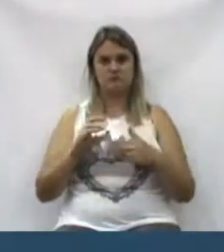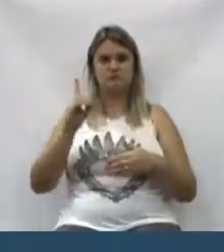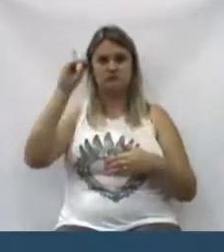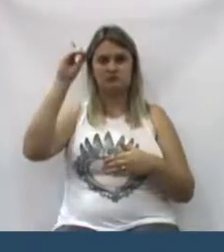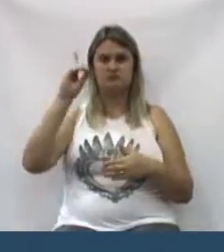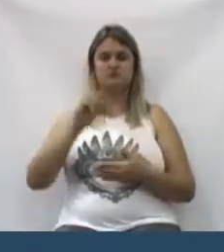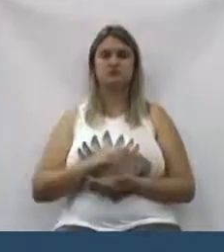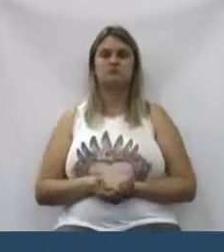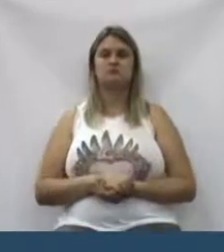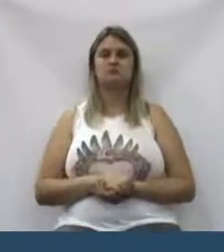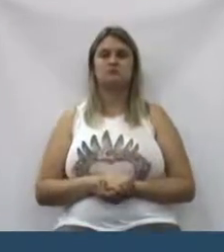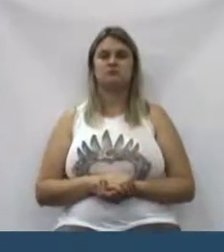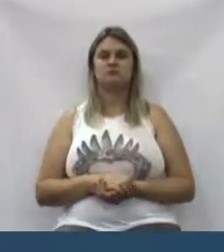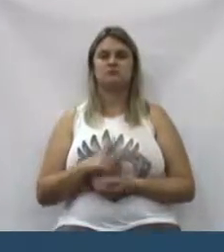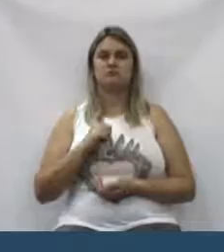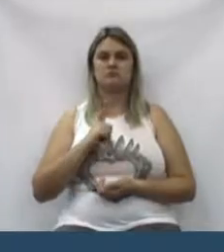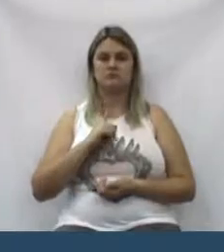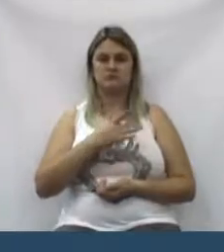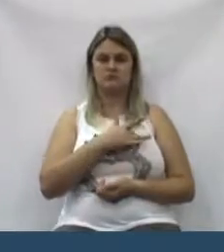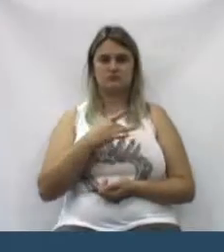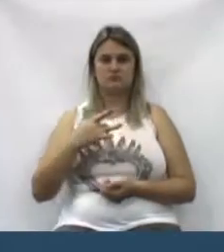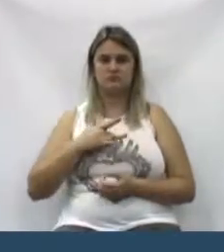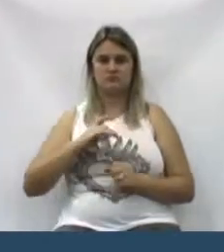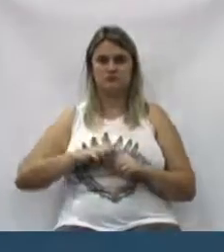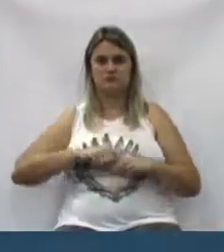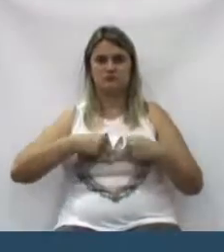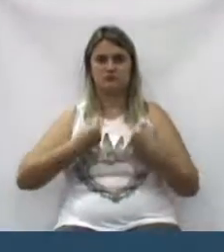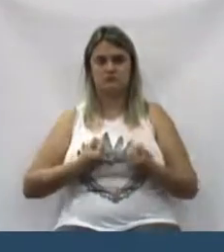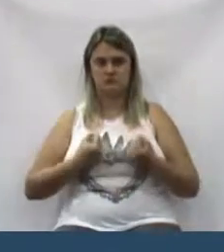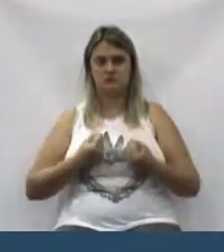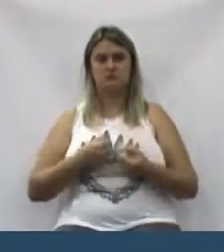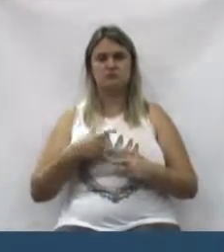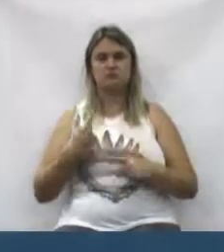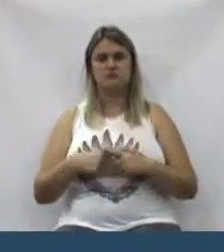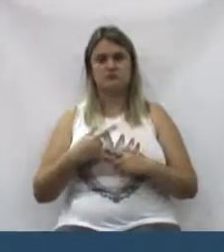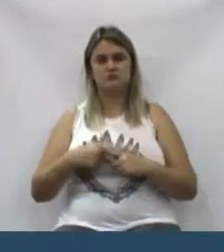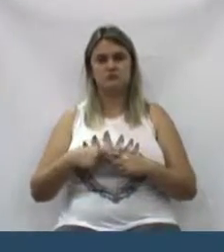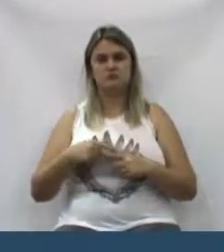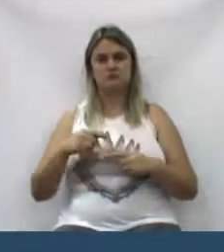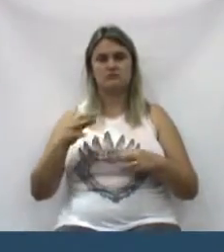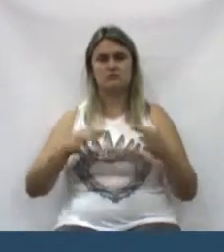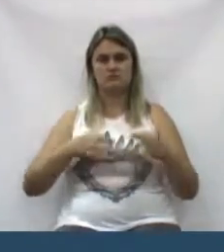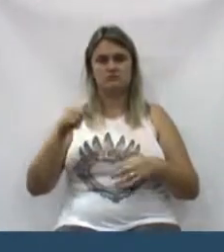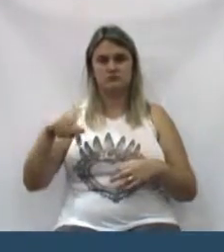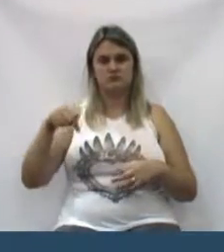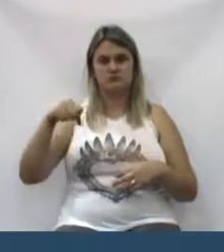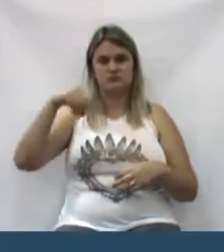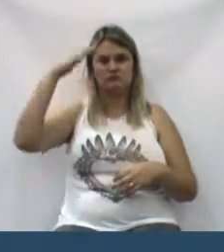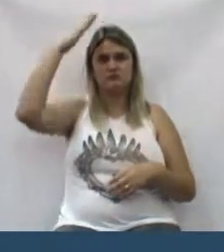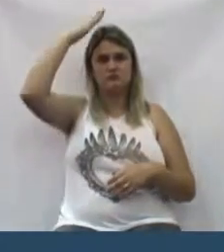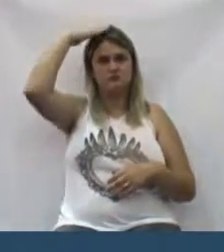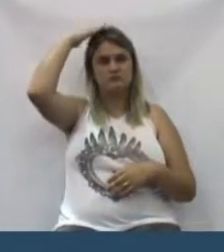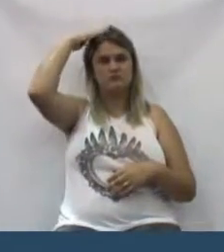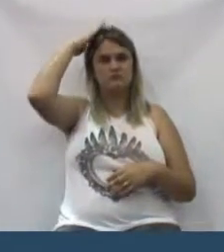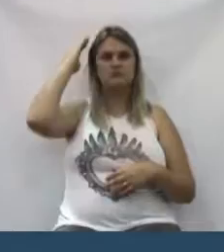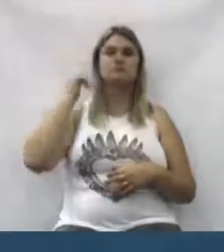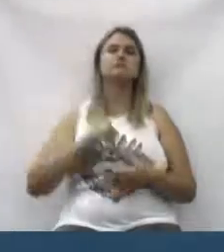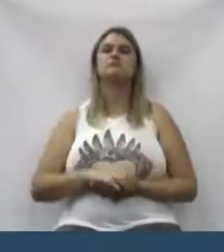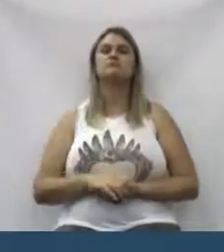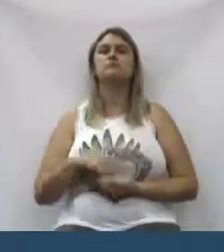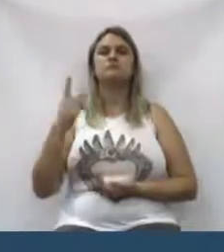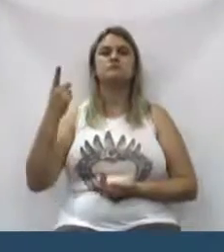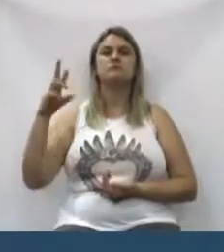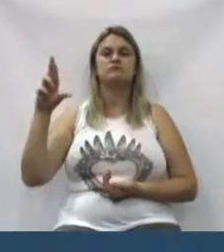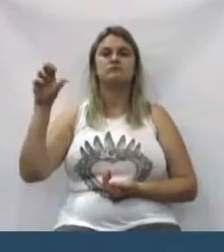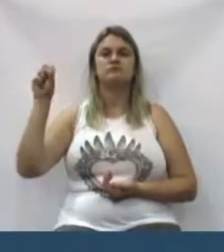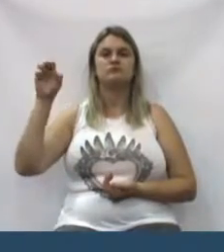Deus que dê saúde e força para o juiz aqui do Paraná para o